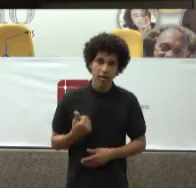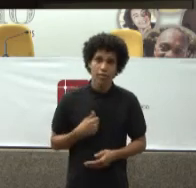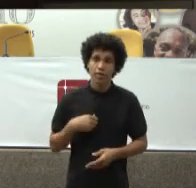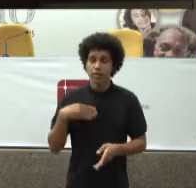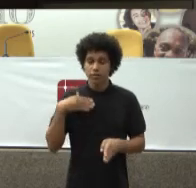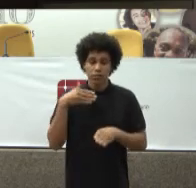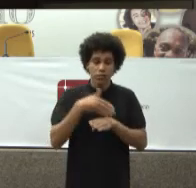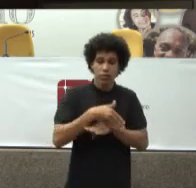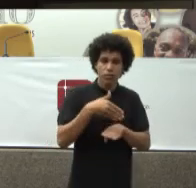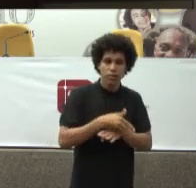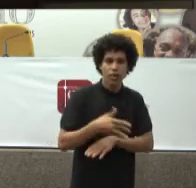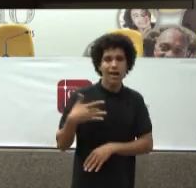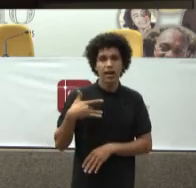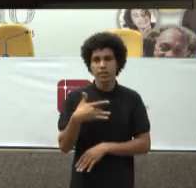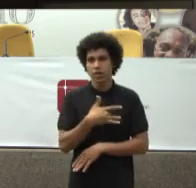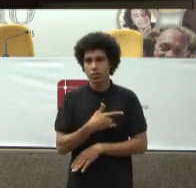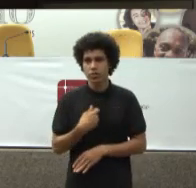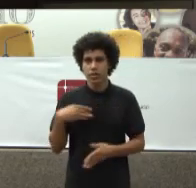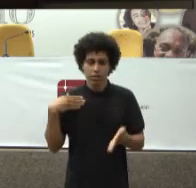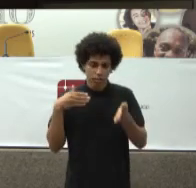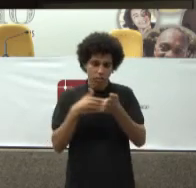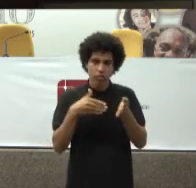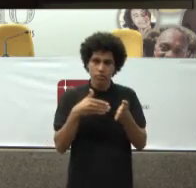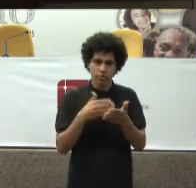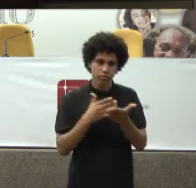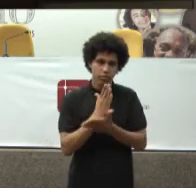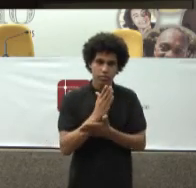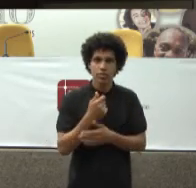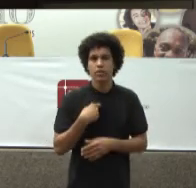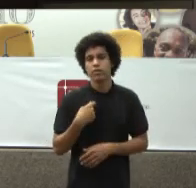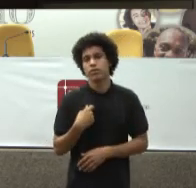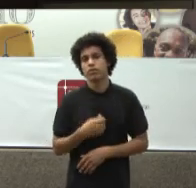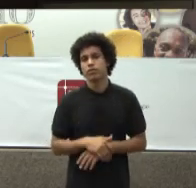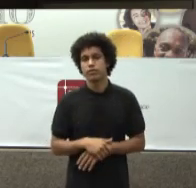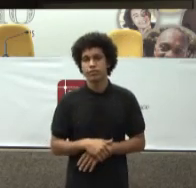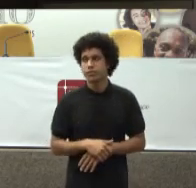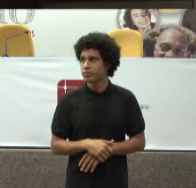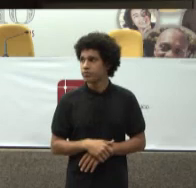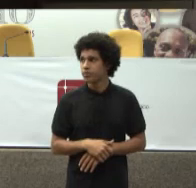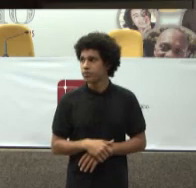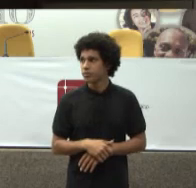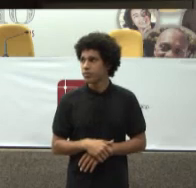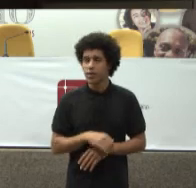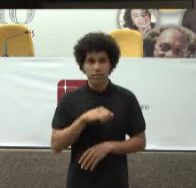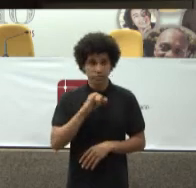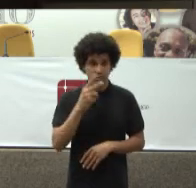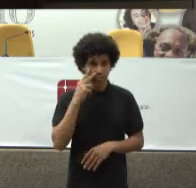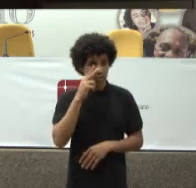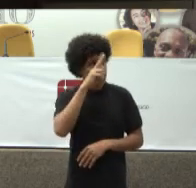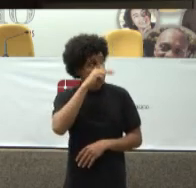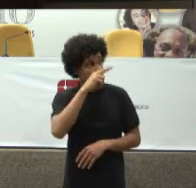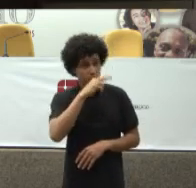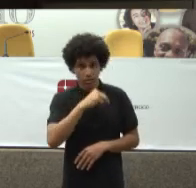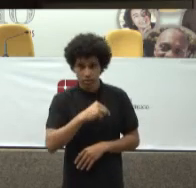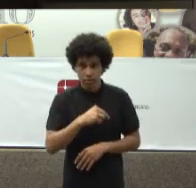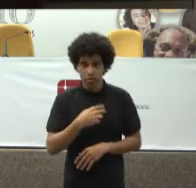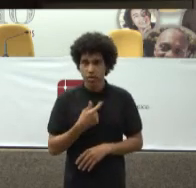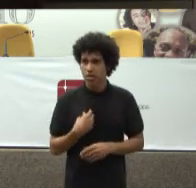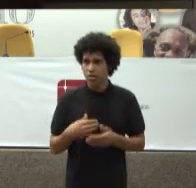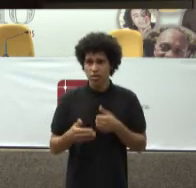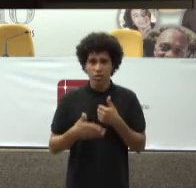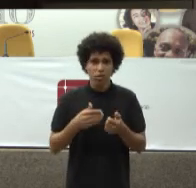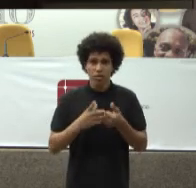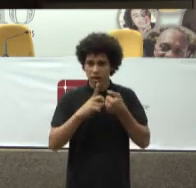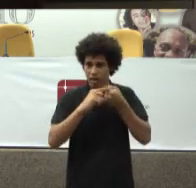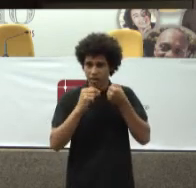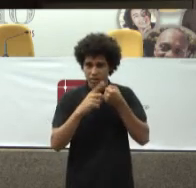interpõem Entre ela E o acesso Ao tratamento Que elas precisam Se os senhores lerem Em algum artigo